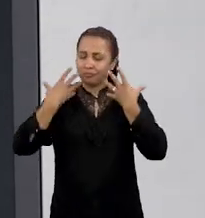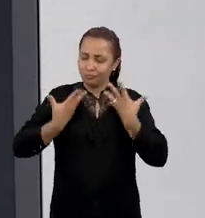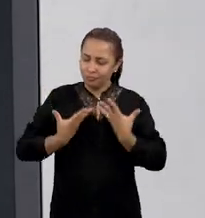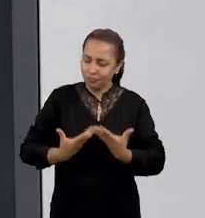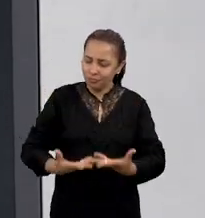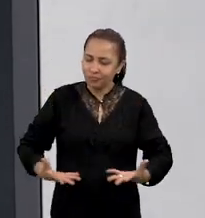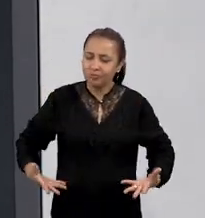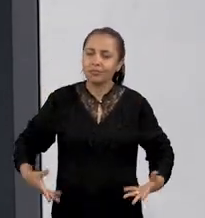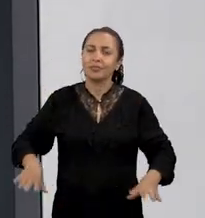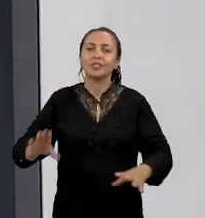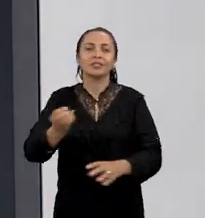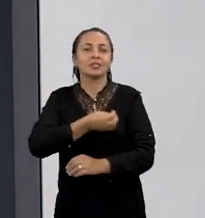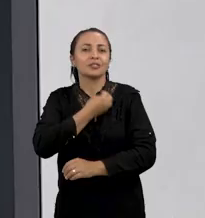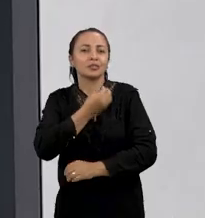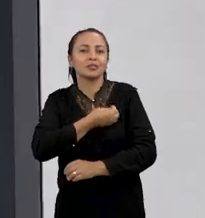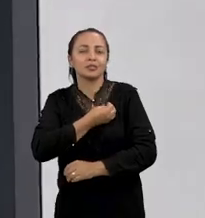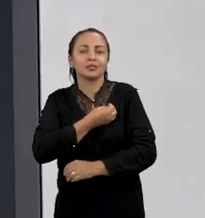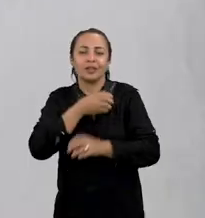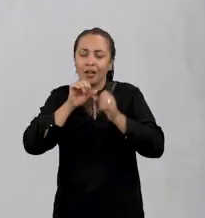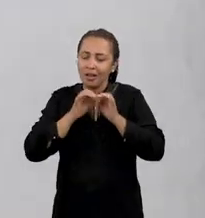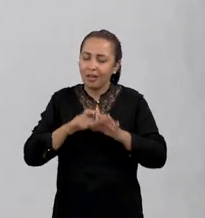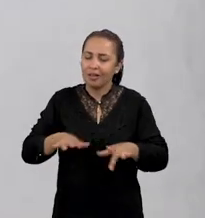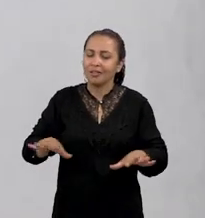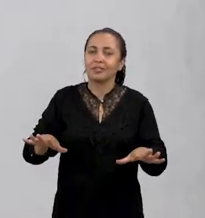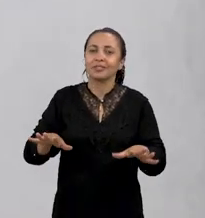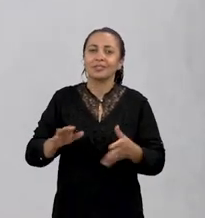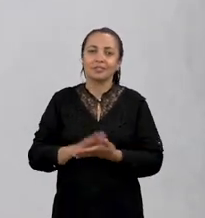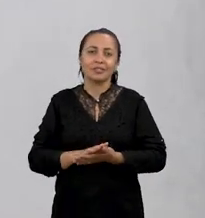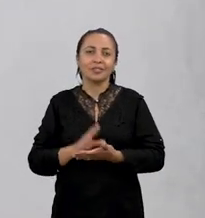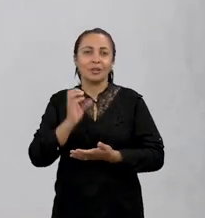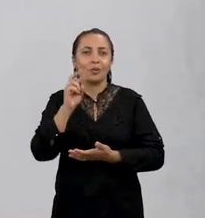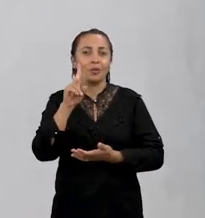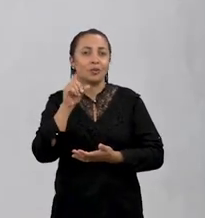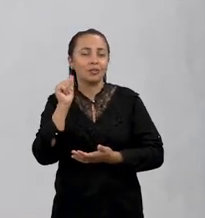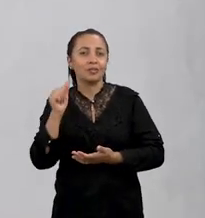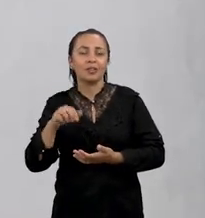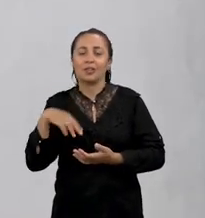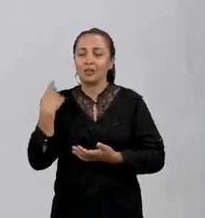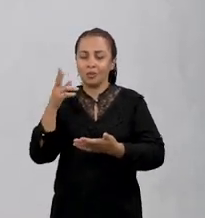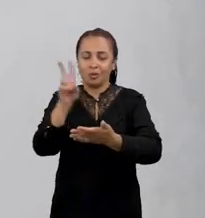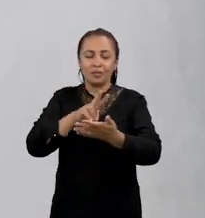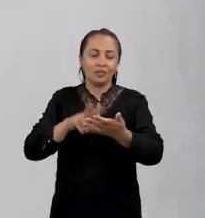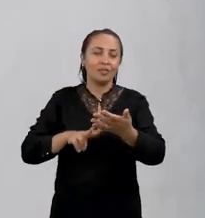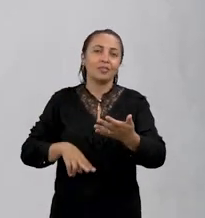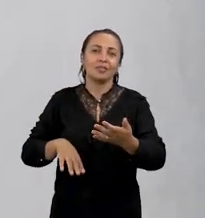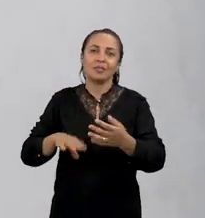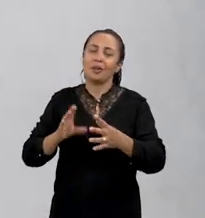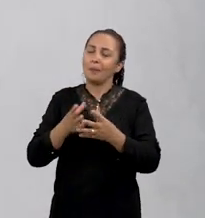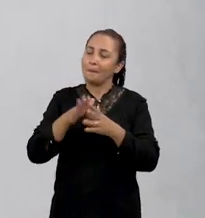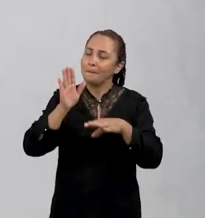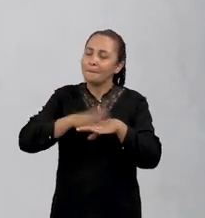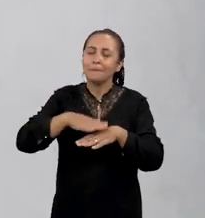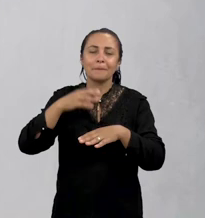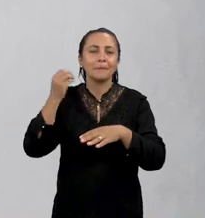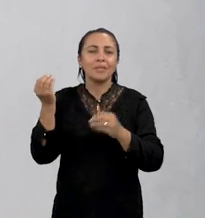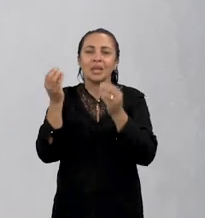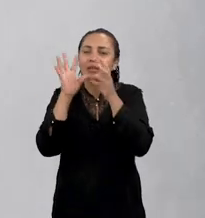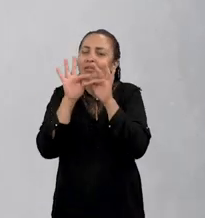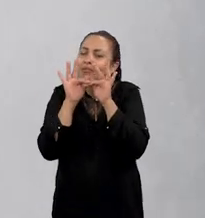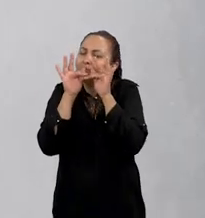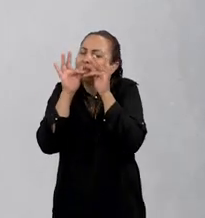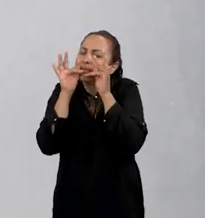que nos veste em nossas vidas e raízes. O cordel é a nossa literatura por excelência, é aquilo que é mais